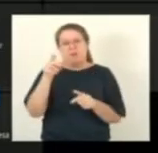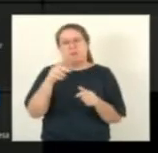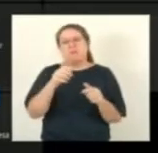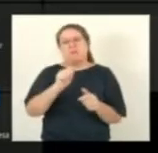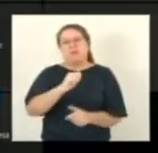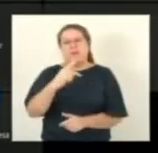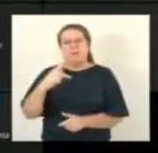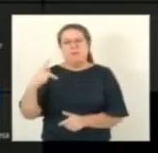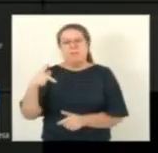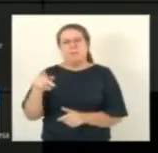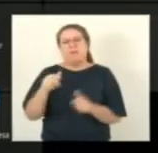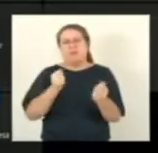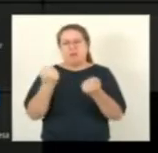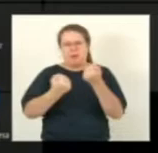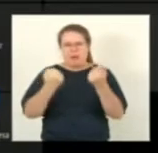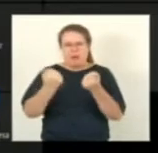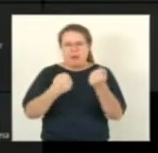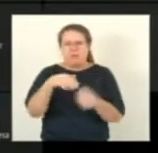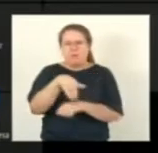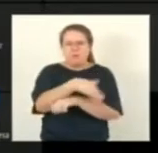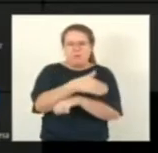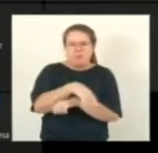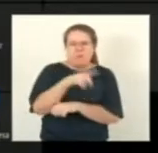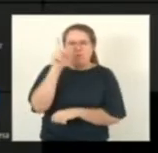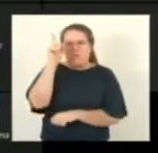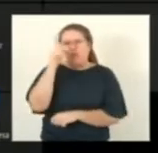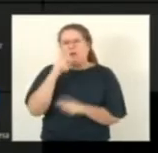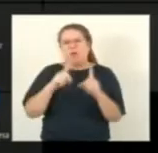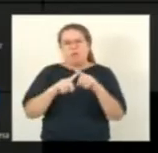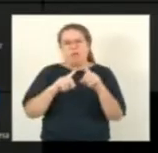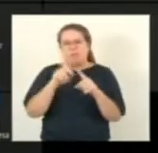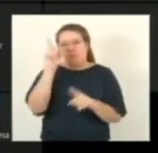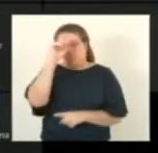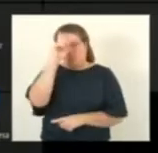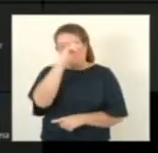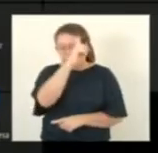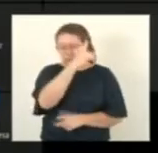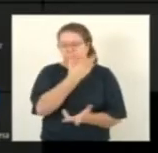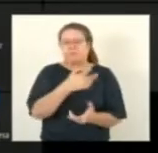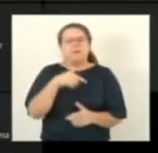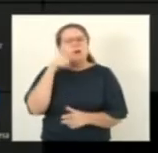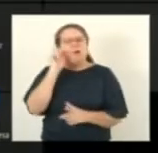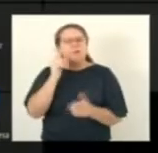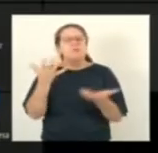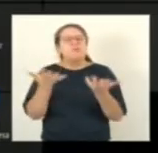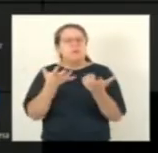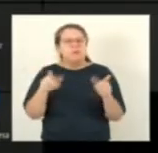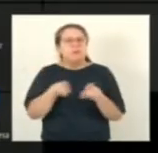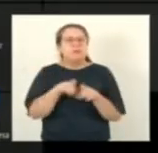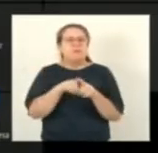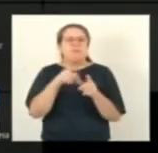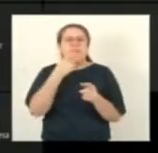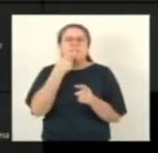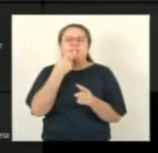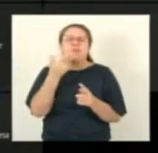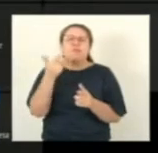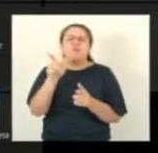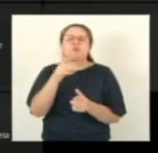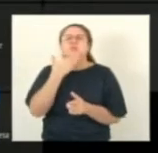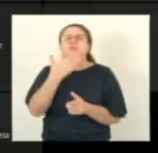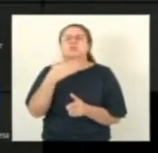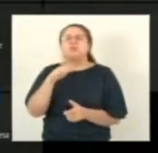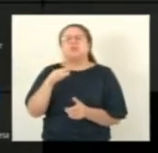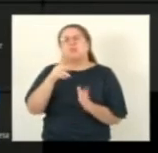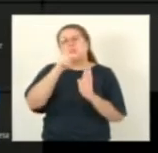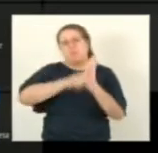projeto que é o item 2 de autoria do deputado Sérgio Majeski que no meu entender é também um